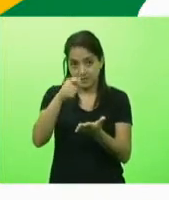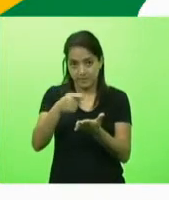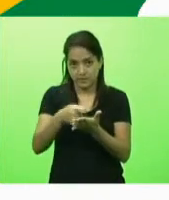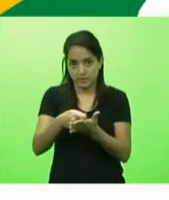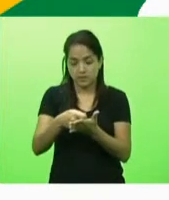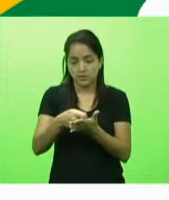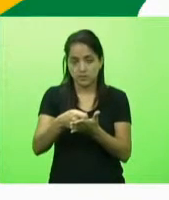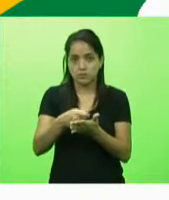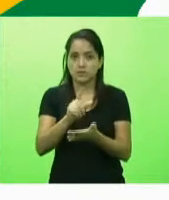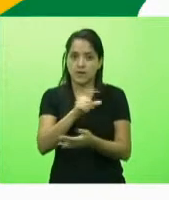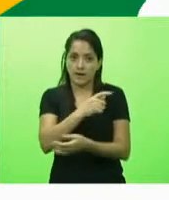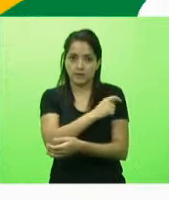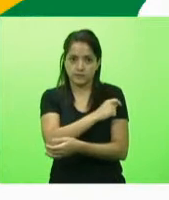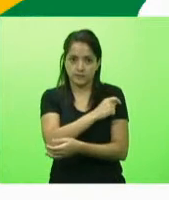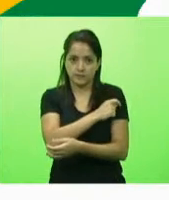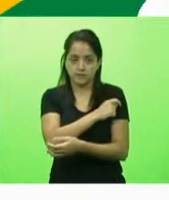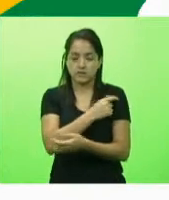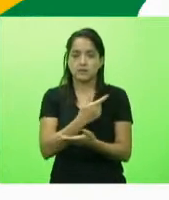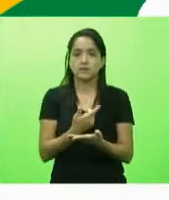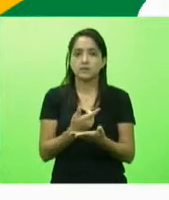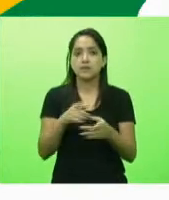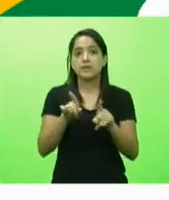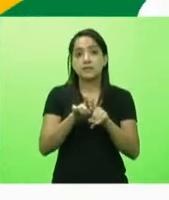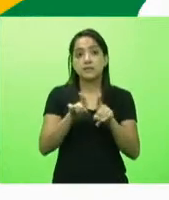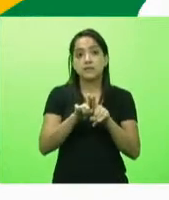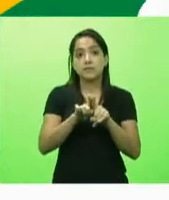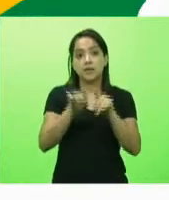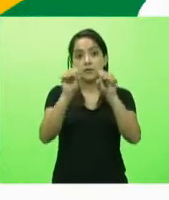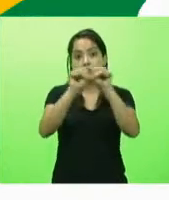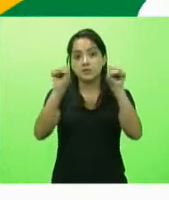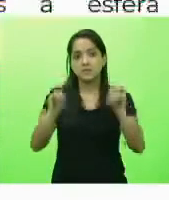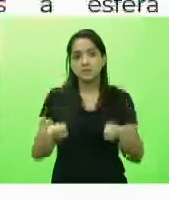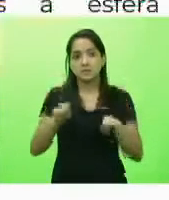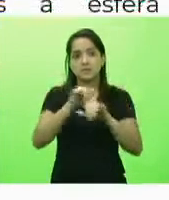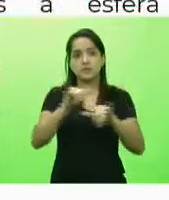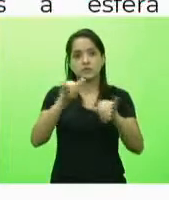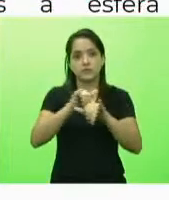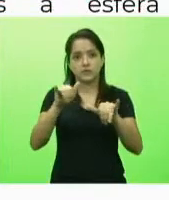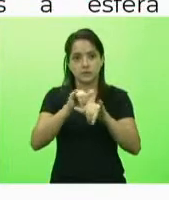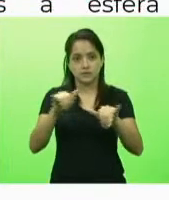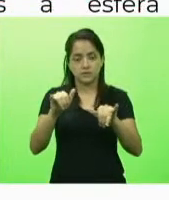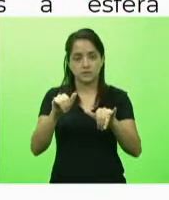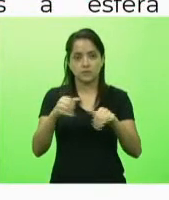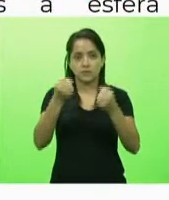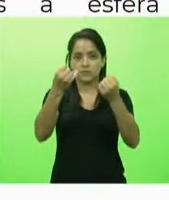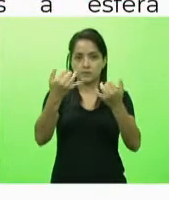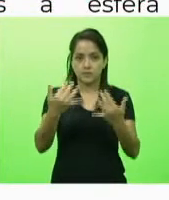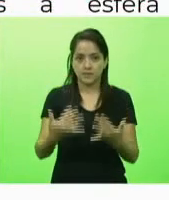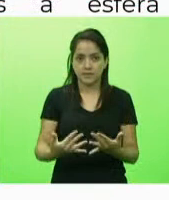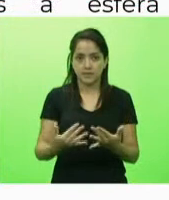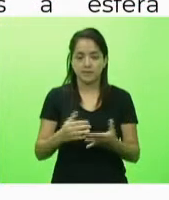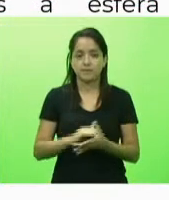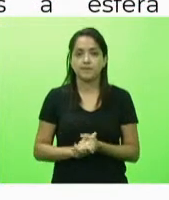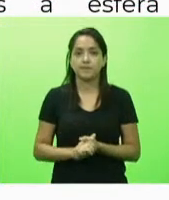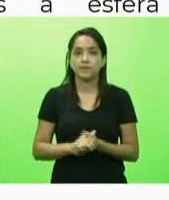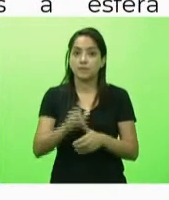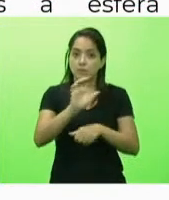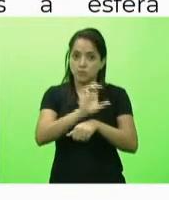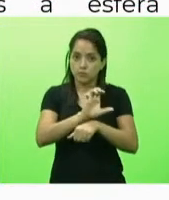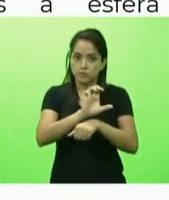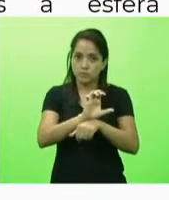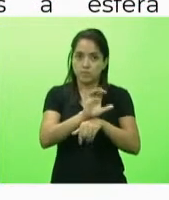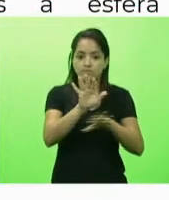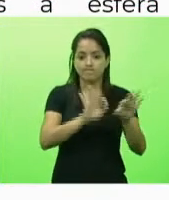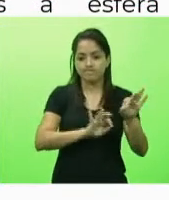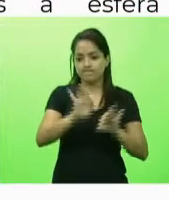as vacinas e o sistema de informação que é o que eu me referi a pouco ao estado então compete coordenar